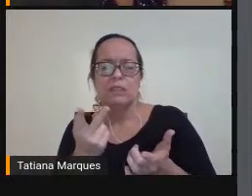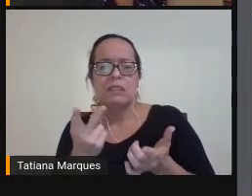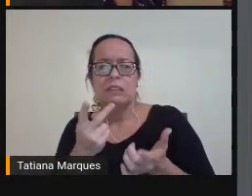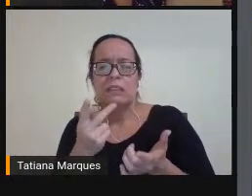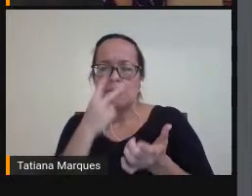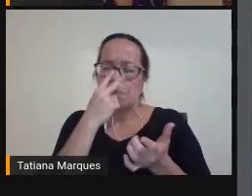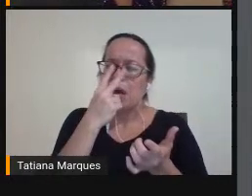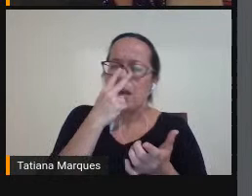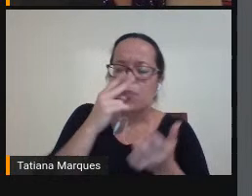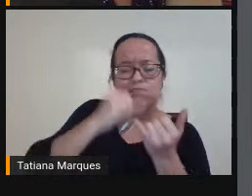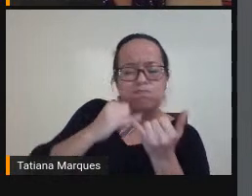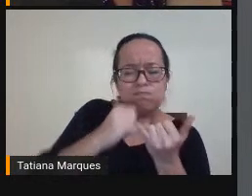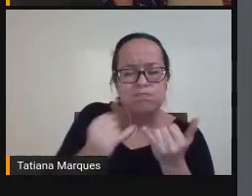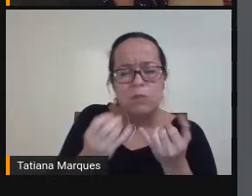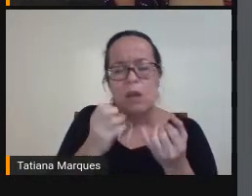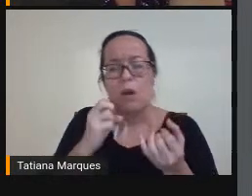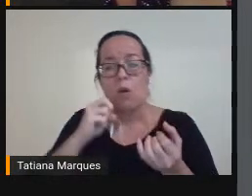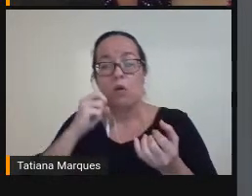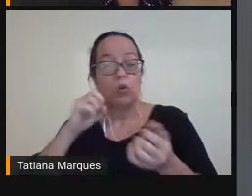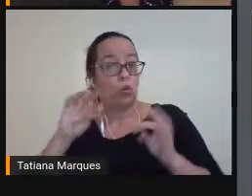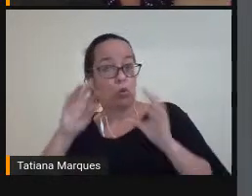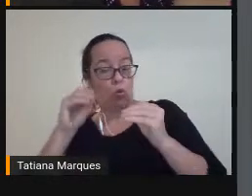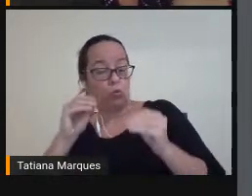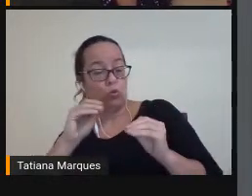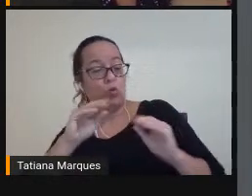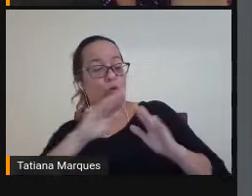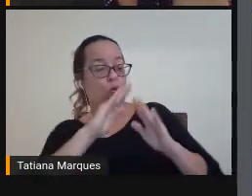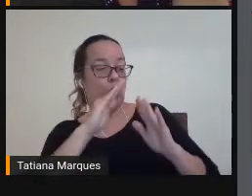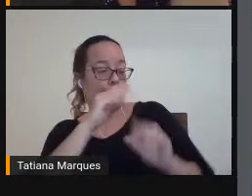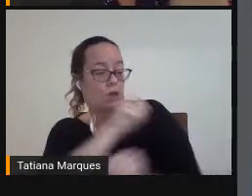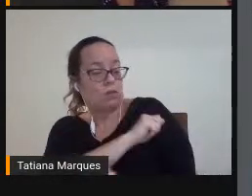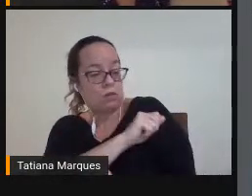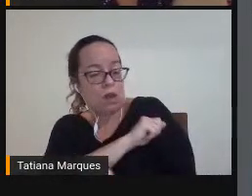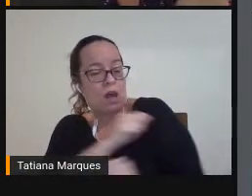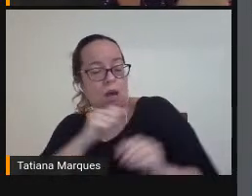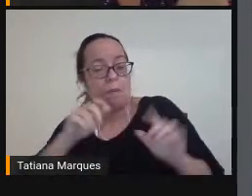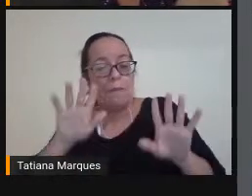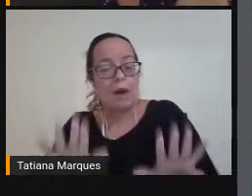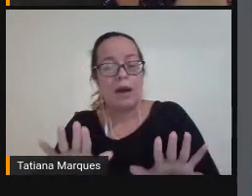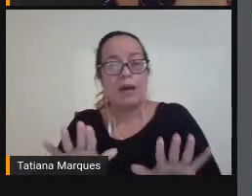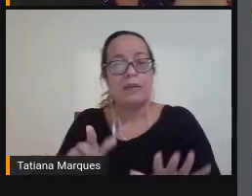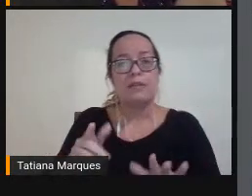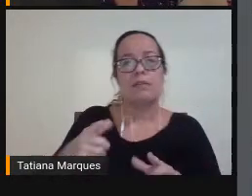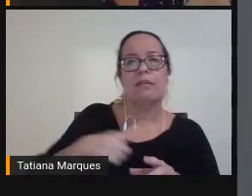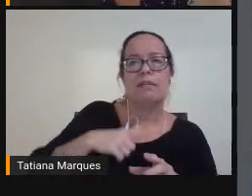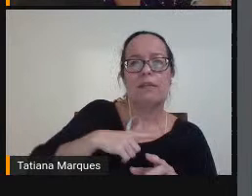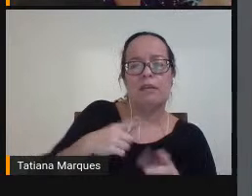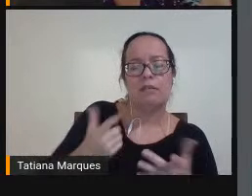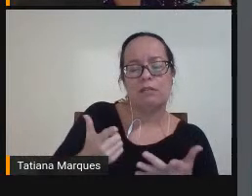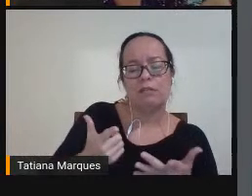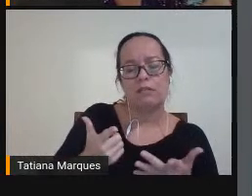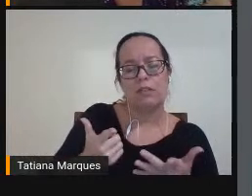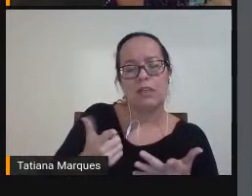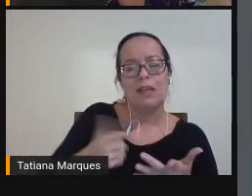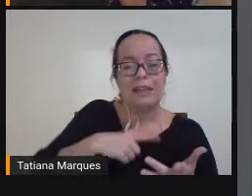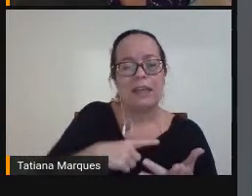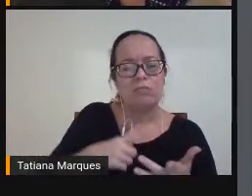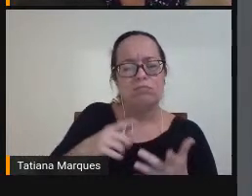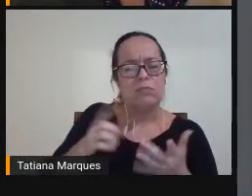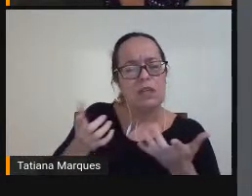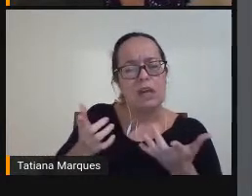todos Os outros Estudantes Mas que Em muitos casos Eles vão Apresentar Especificidades